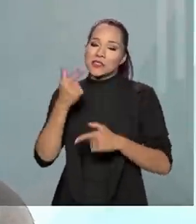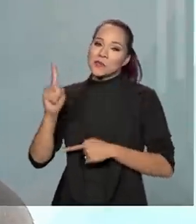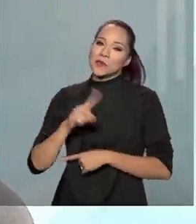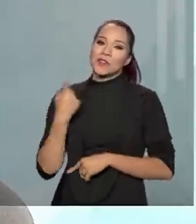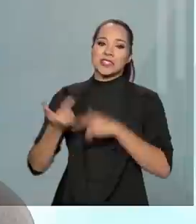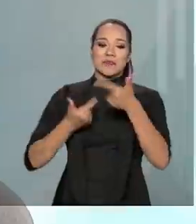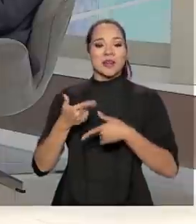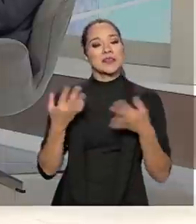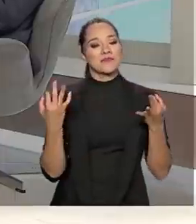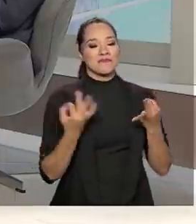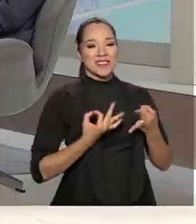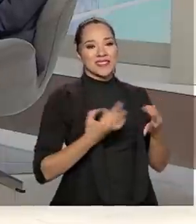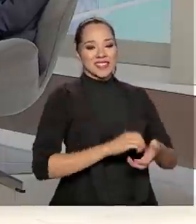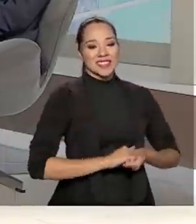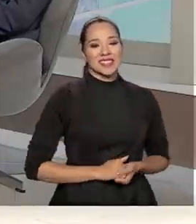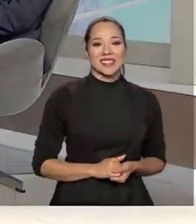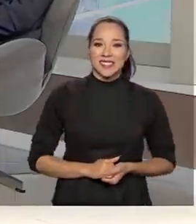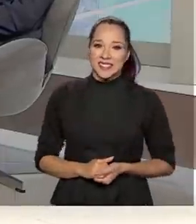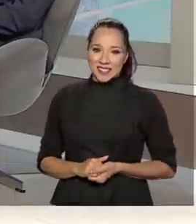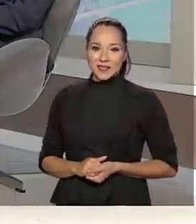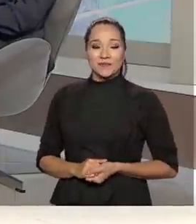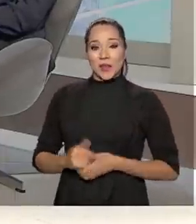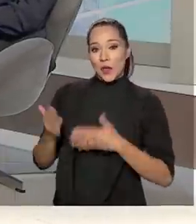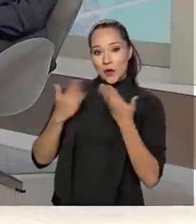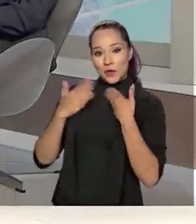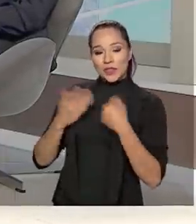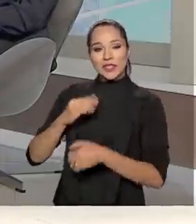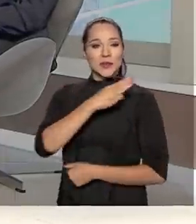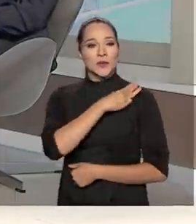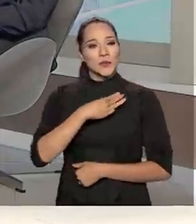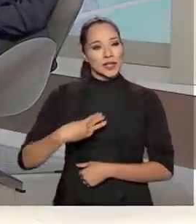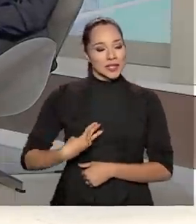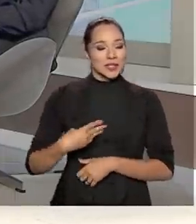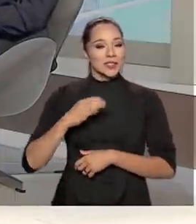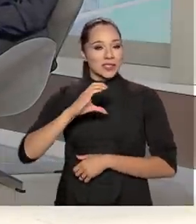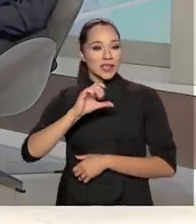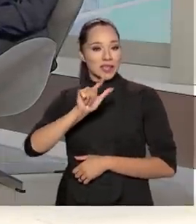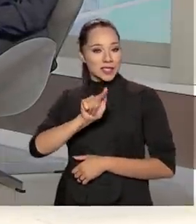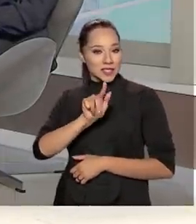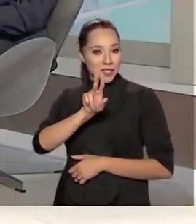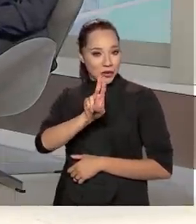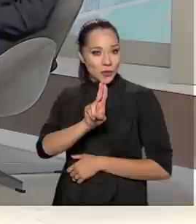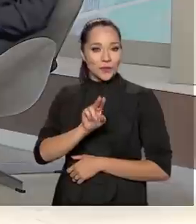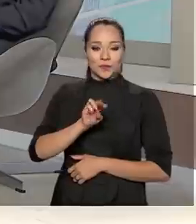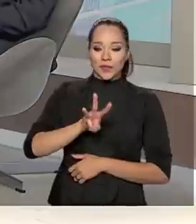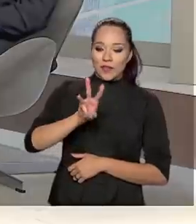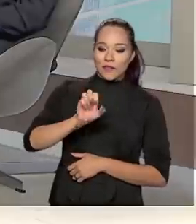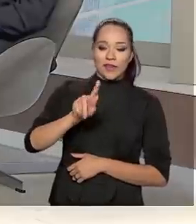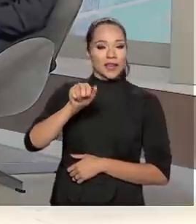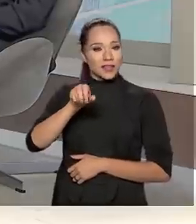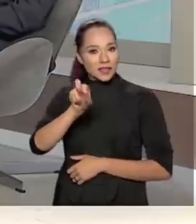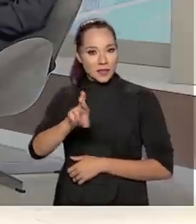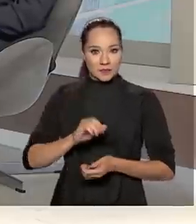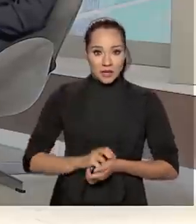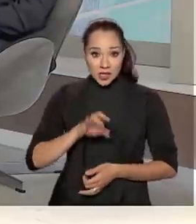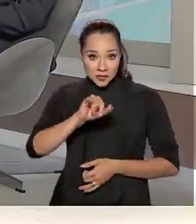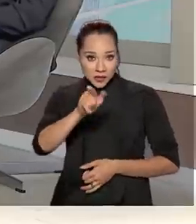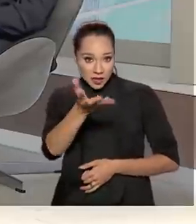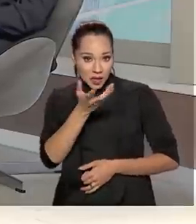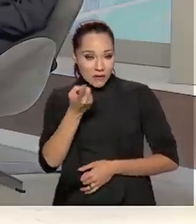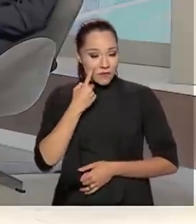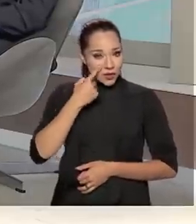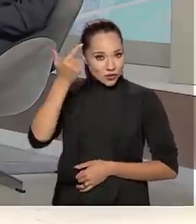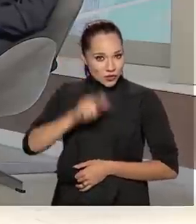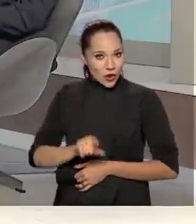trabalho. Perfeito. Eu conversei com o ministro da Controladoria Geral da União, Wagner Rosário. E se você quiser